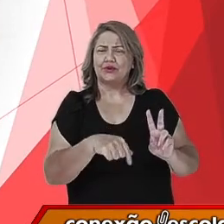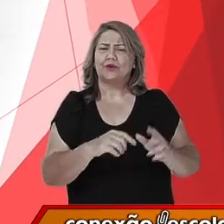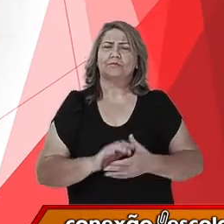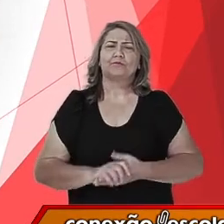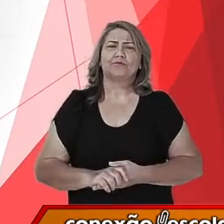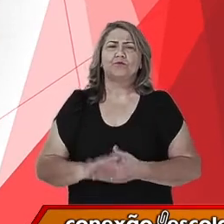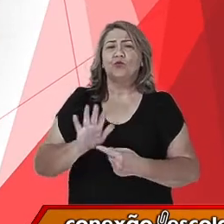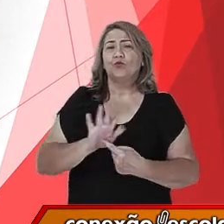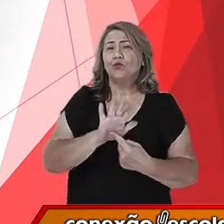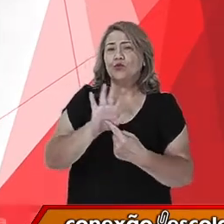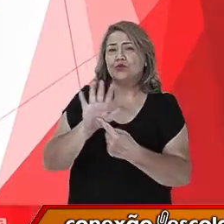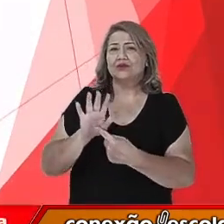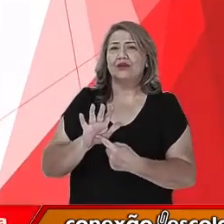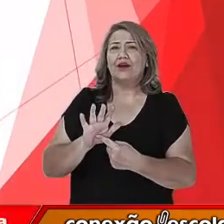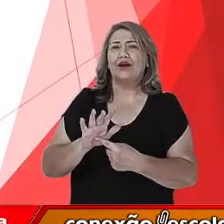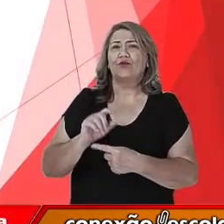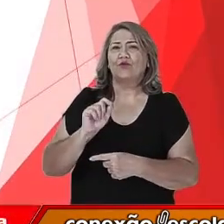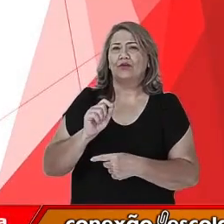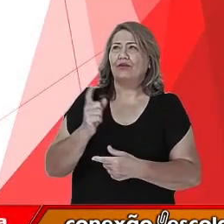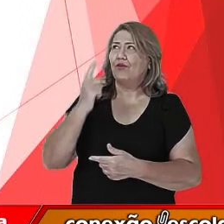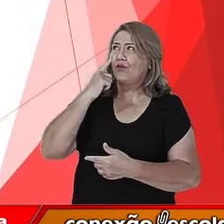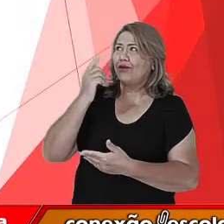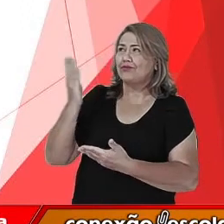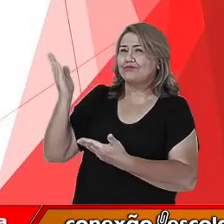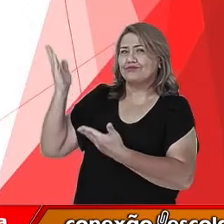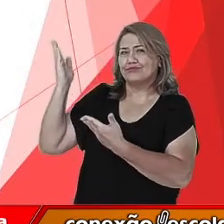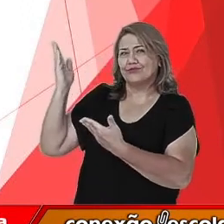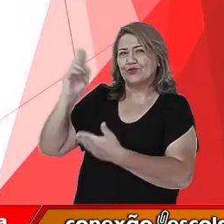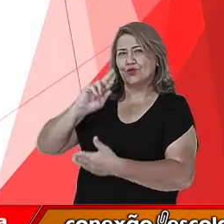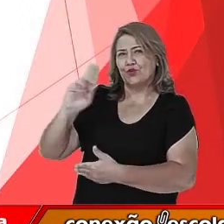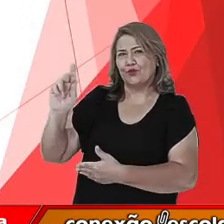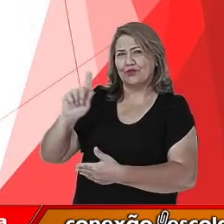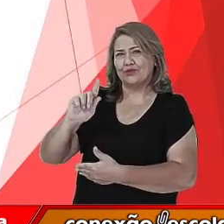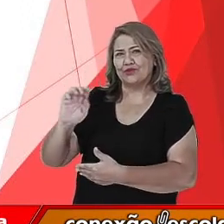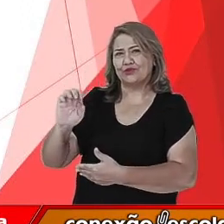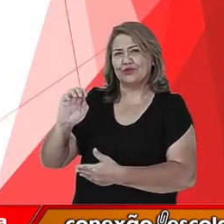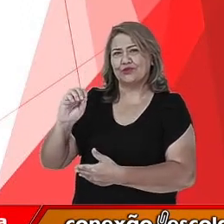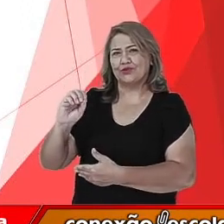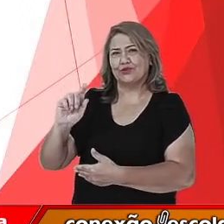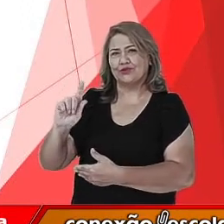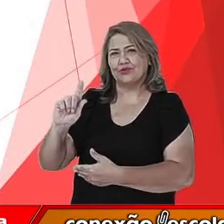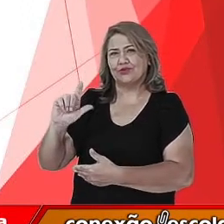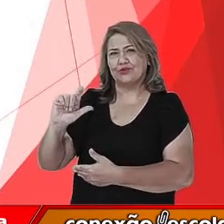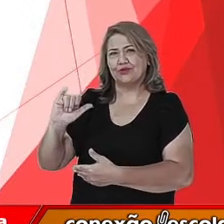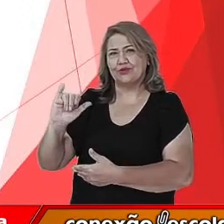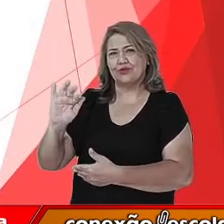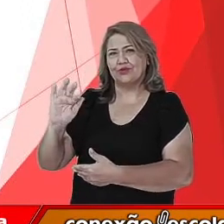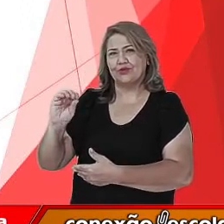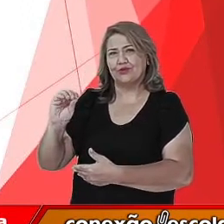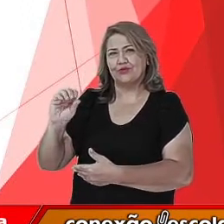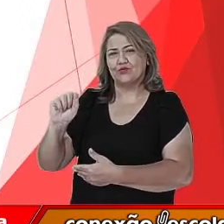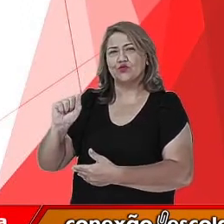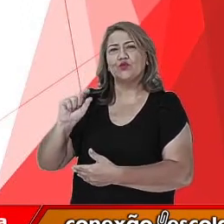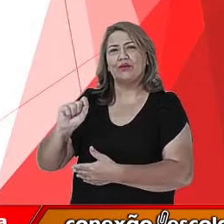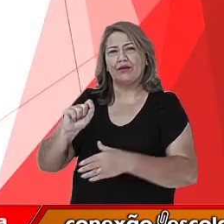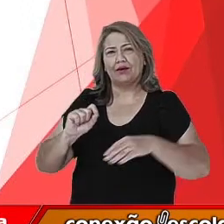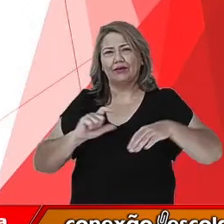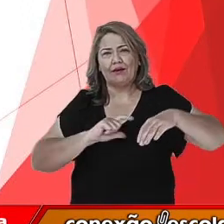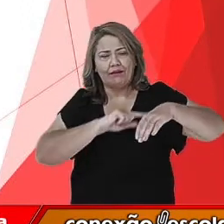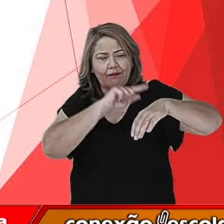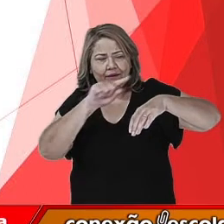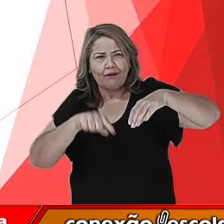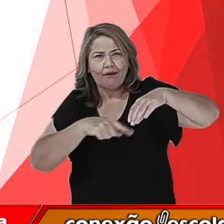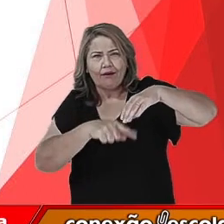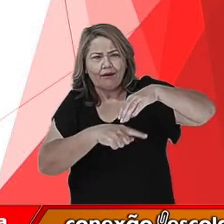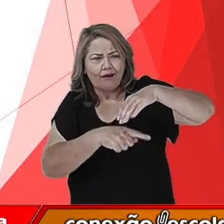o que é chamado de geoglifos, né? Que são grandes figuras geométricas, que são formados por espéries de túneis abertos com